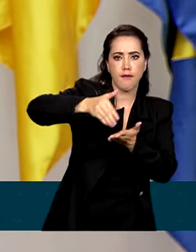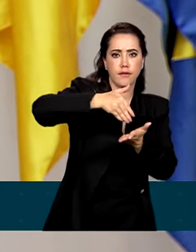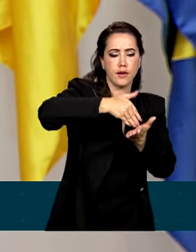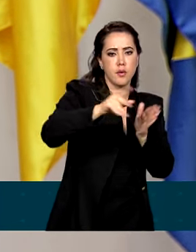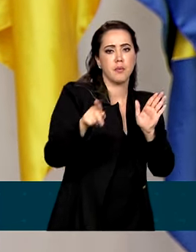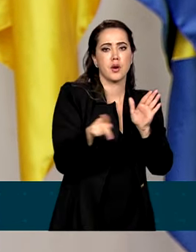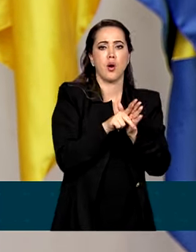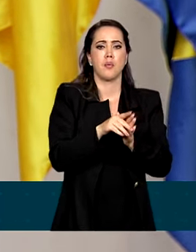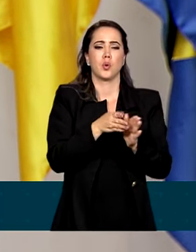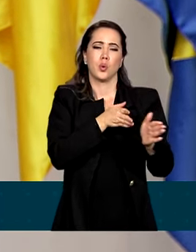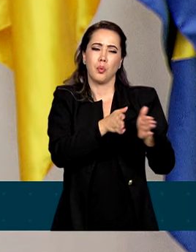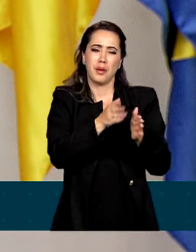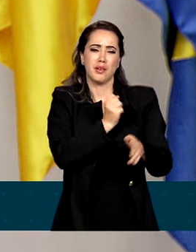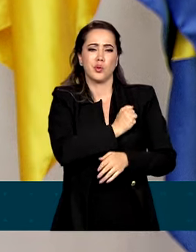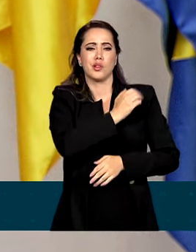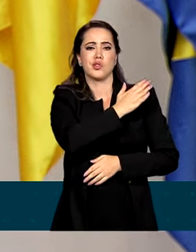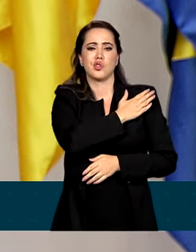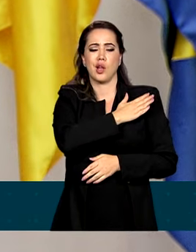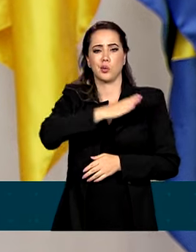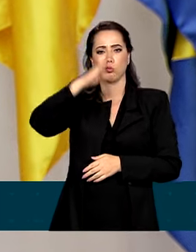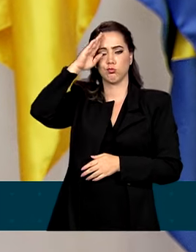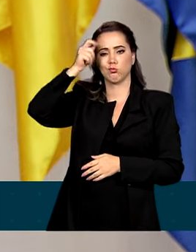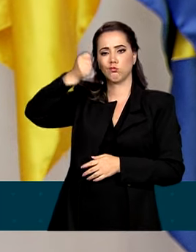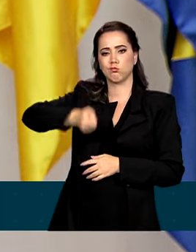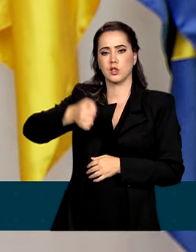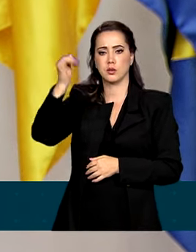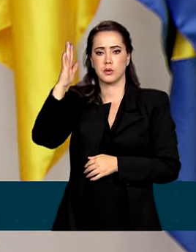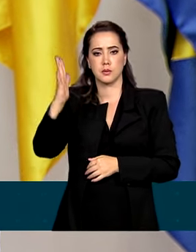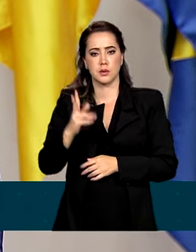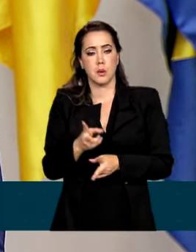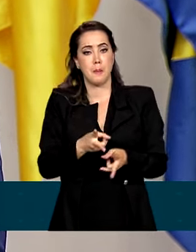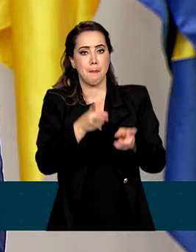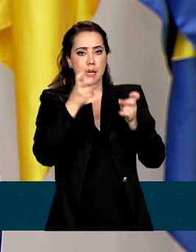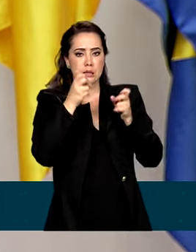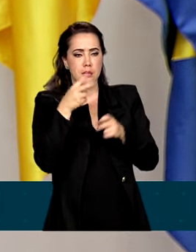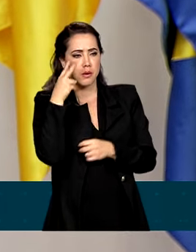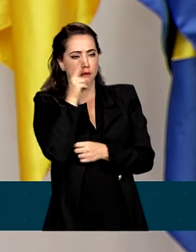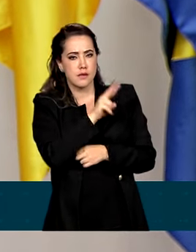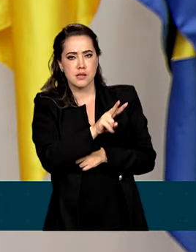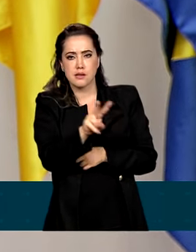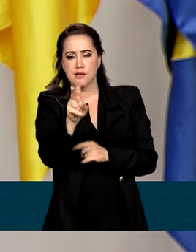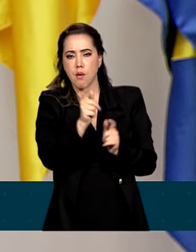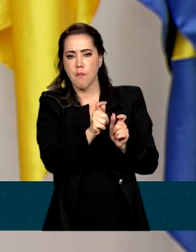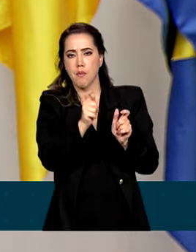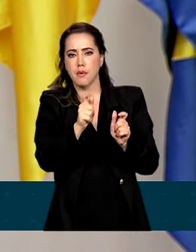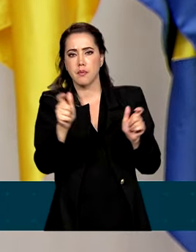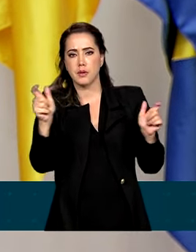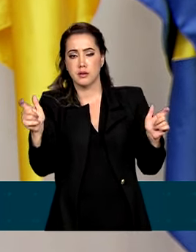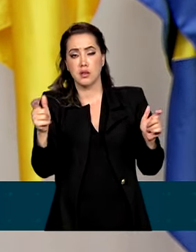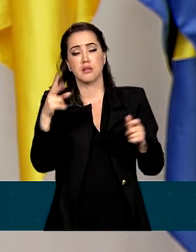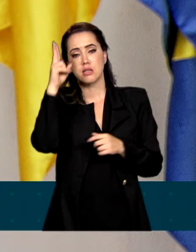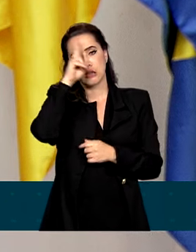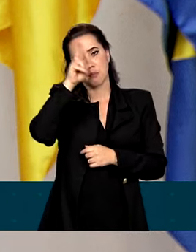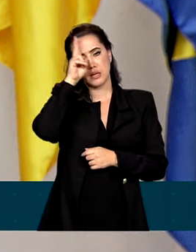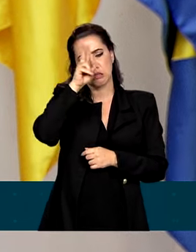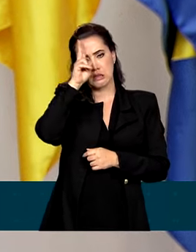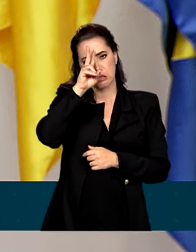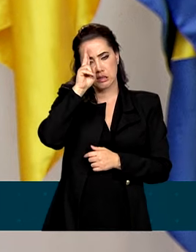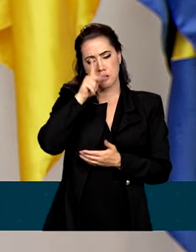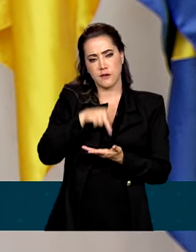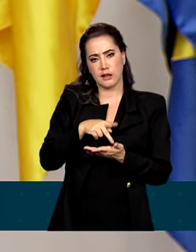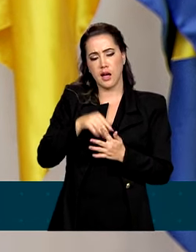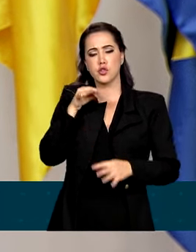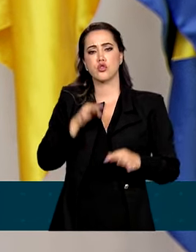Creio, companheiras e companheiras, que lerem esses sinais, incorporar uma visão ampla das políticas de memória, verdade e justiça, faça necessário,